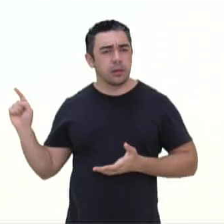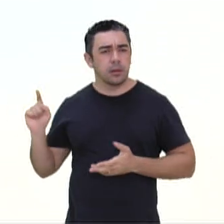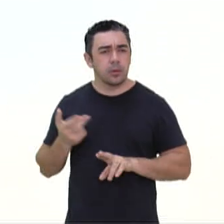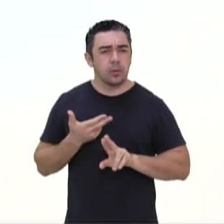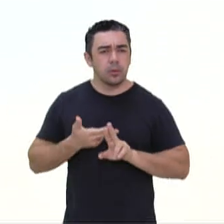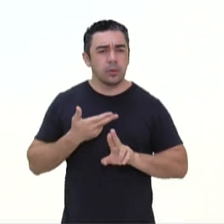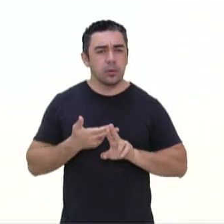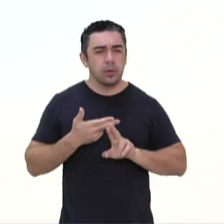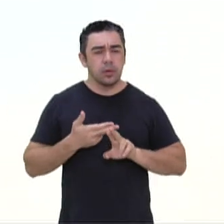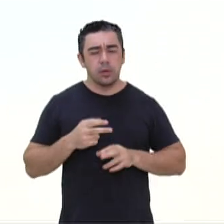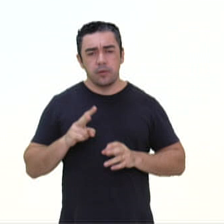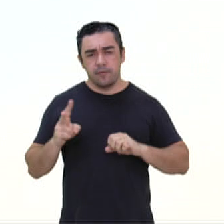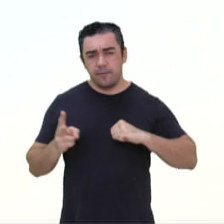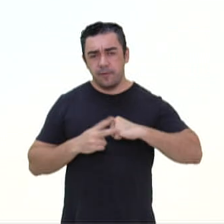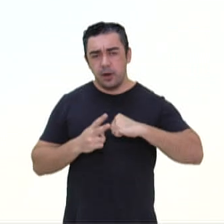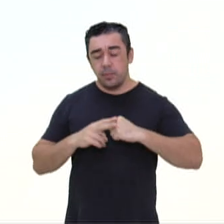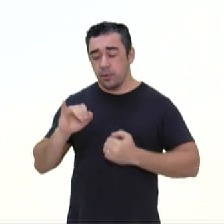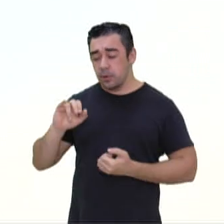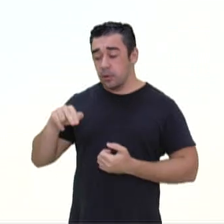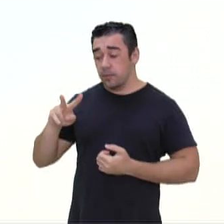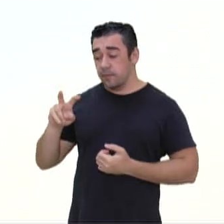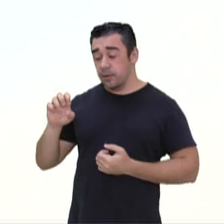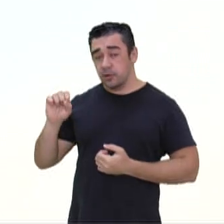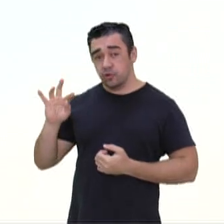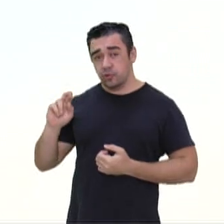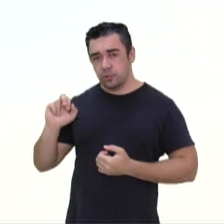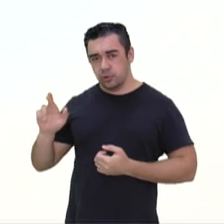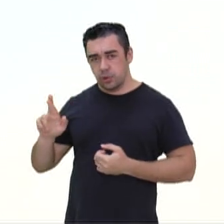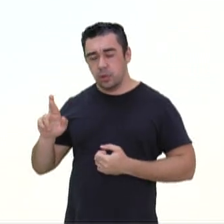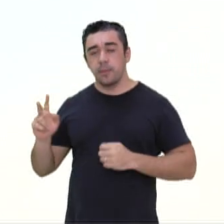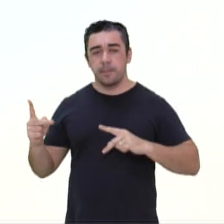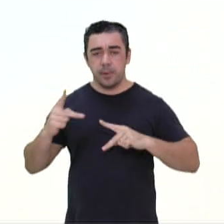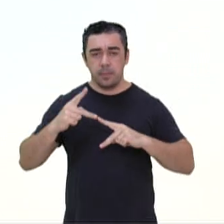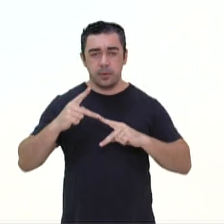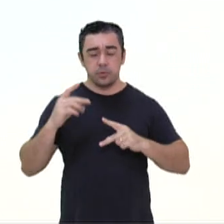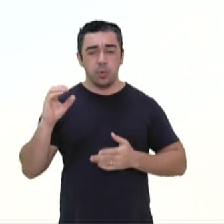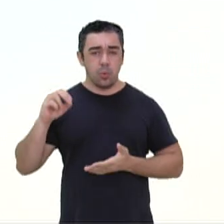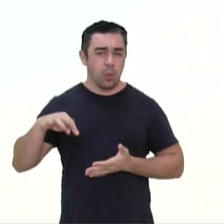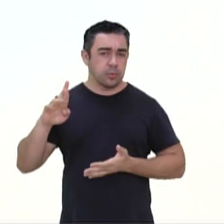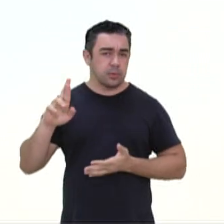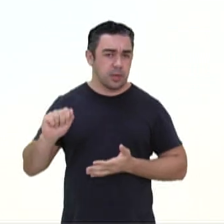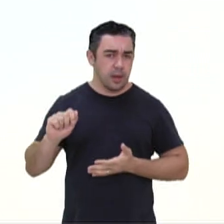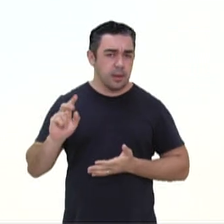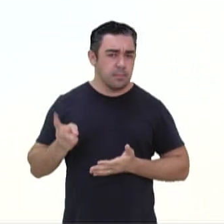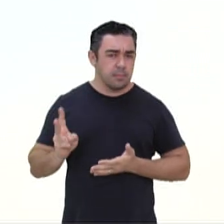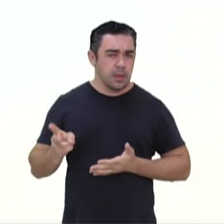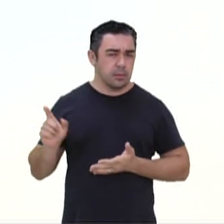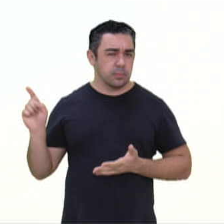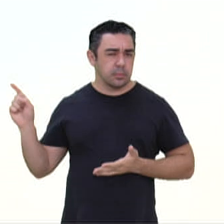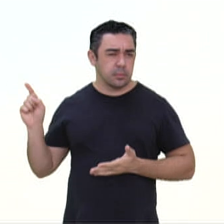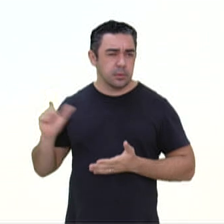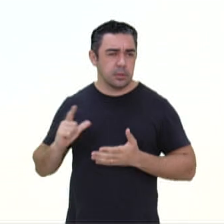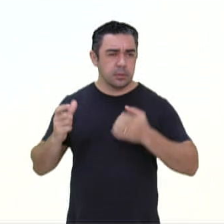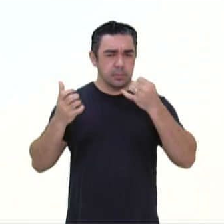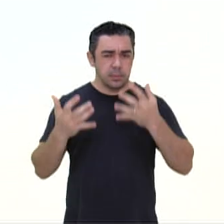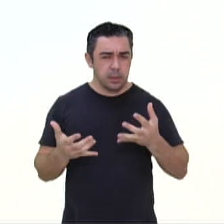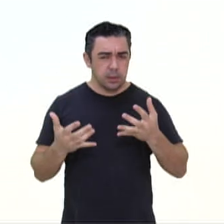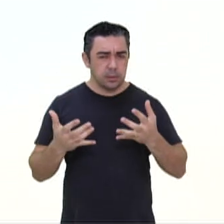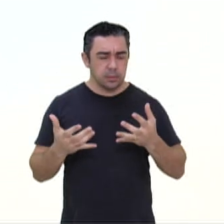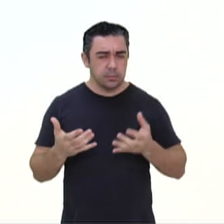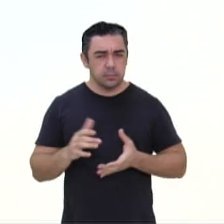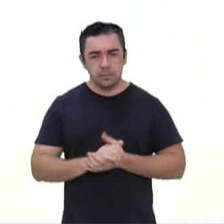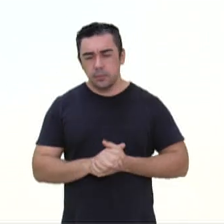utilizado o verbo investir com a preposição essencial contra, com o mesmo intuito, que está explicando lá?